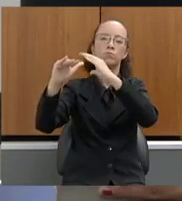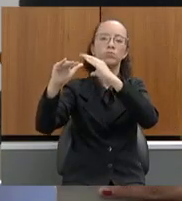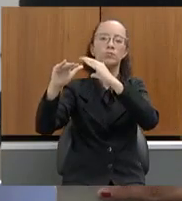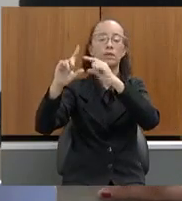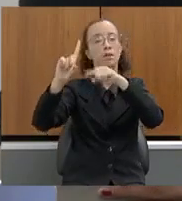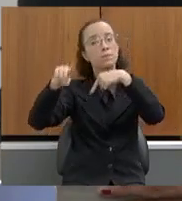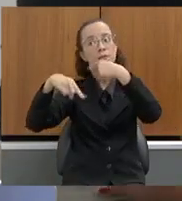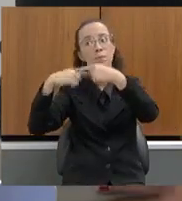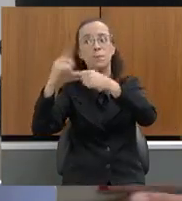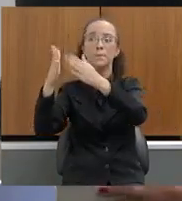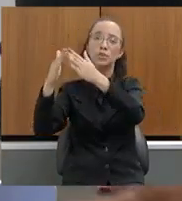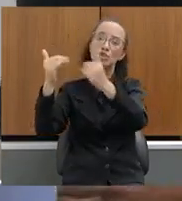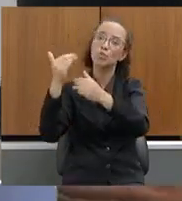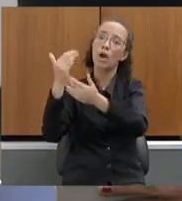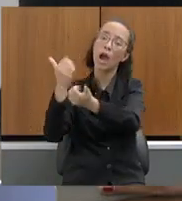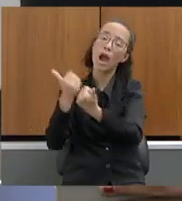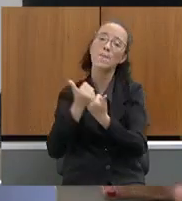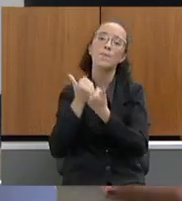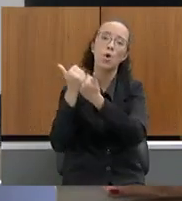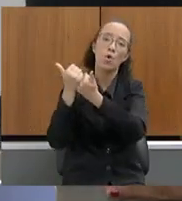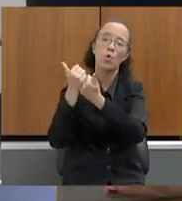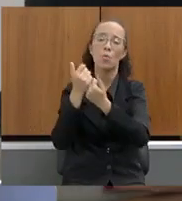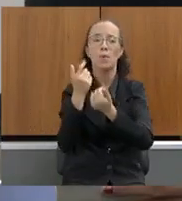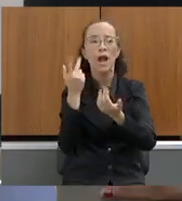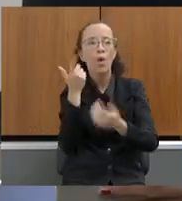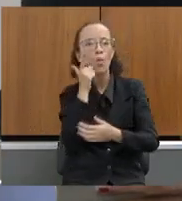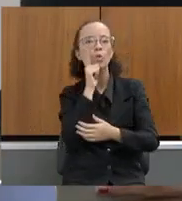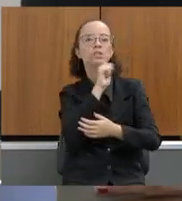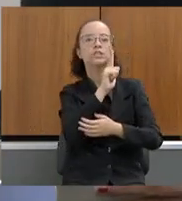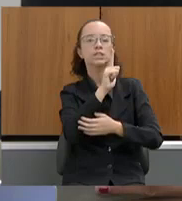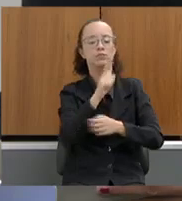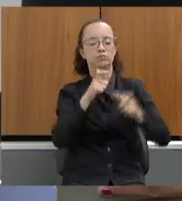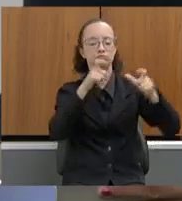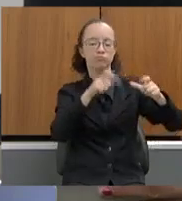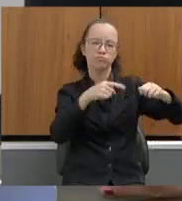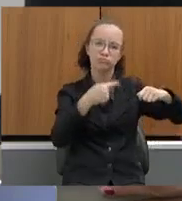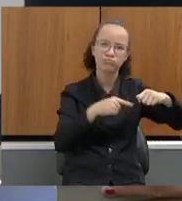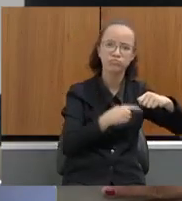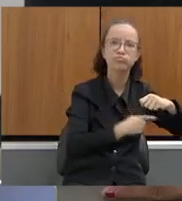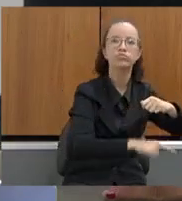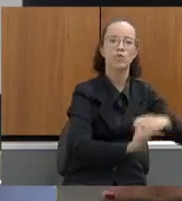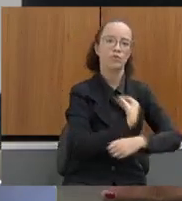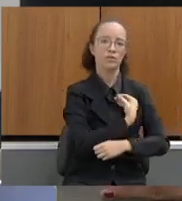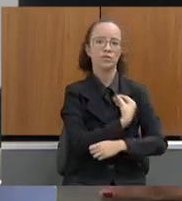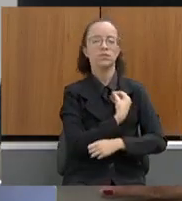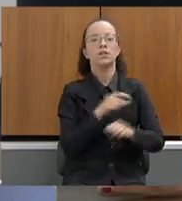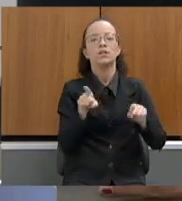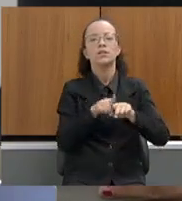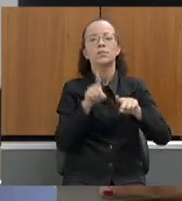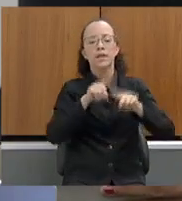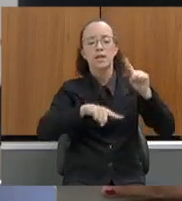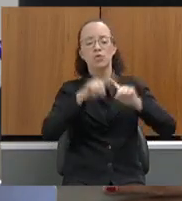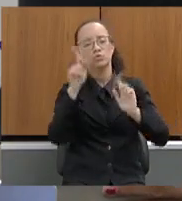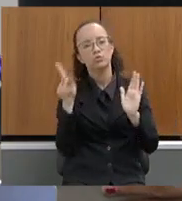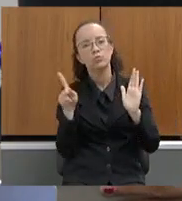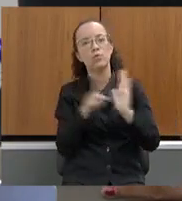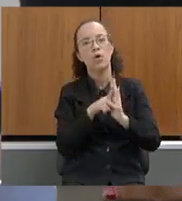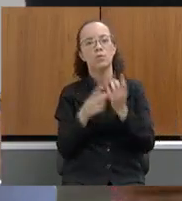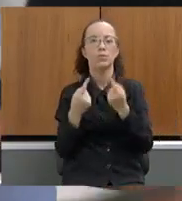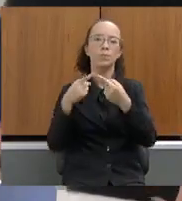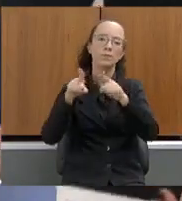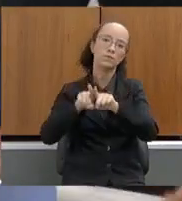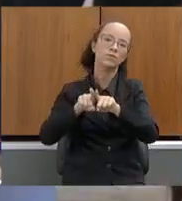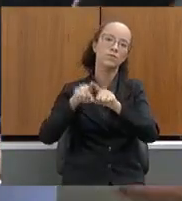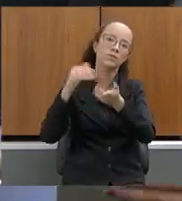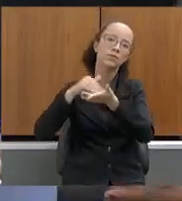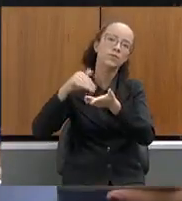a gente poder colocar esses poços em funcionamento. E estamos também com recursos próprios em parceria com a